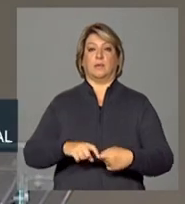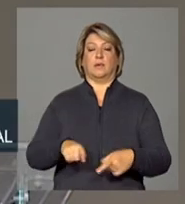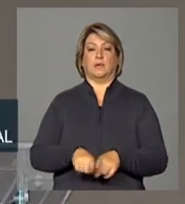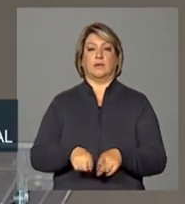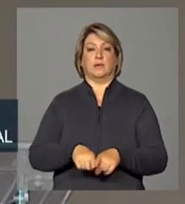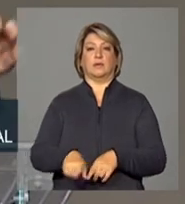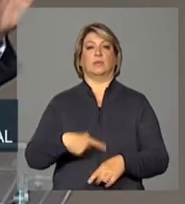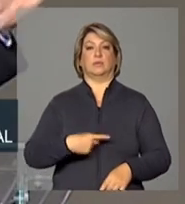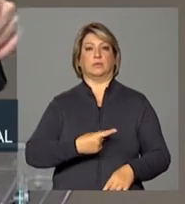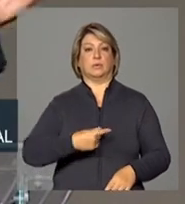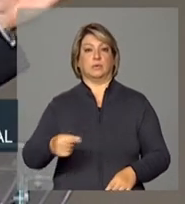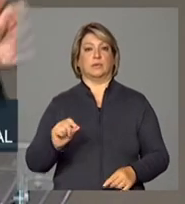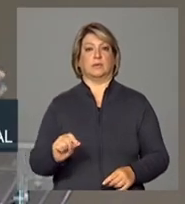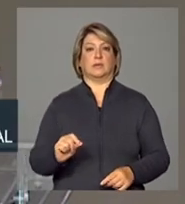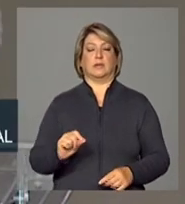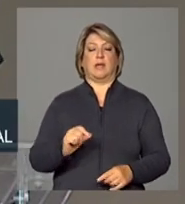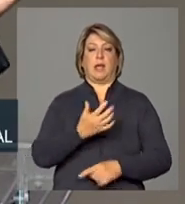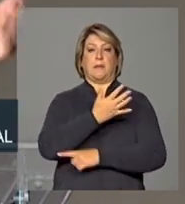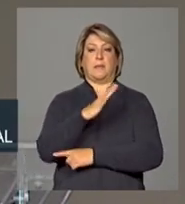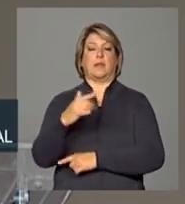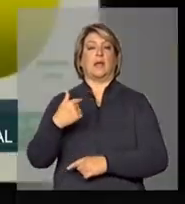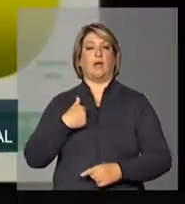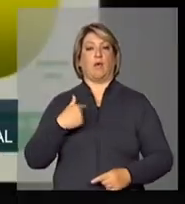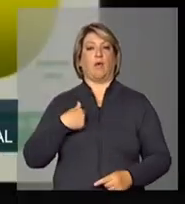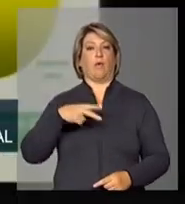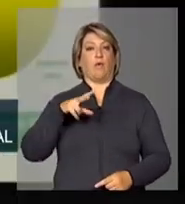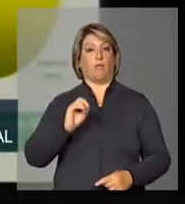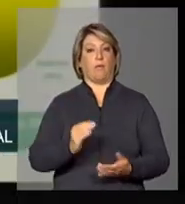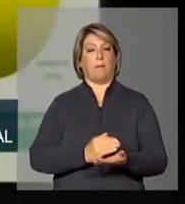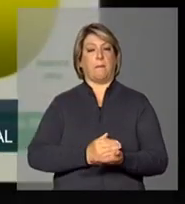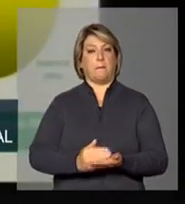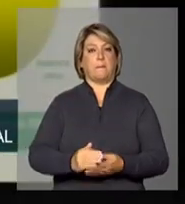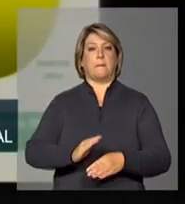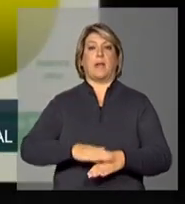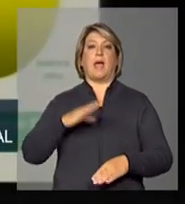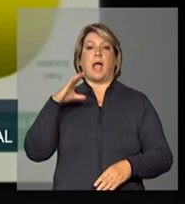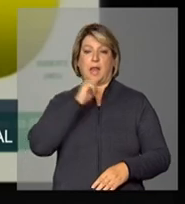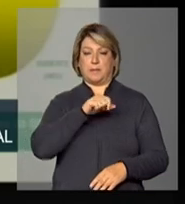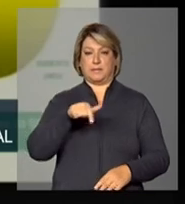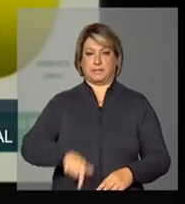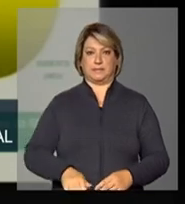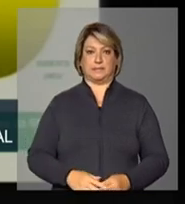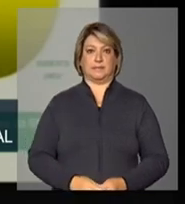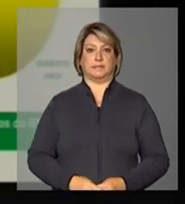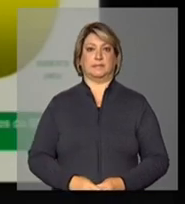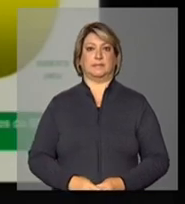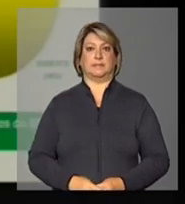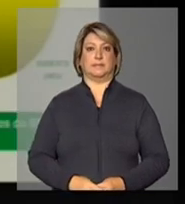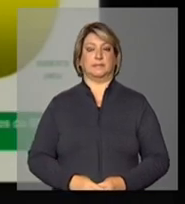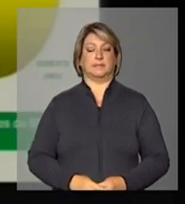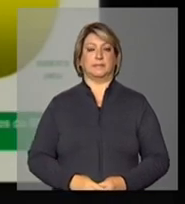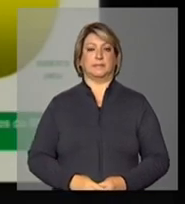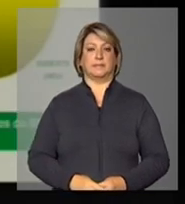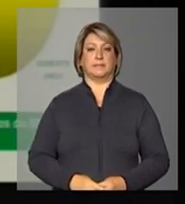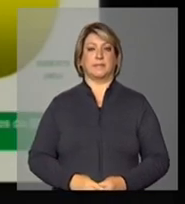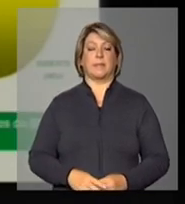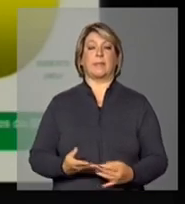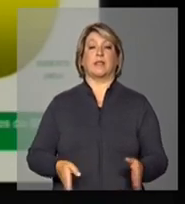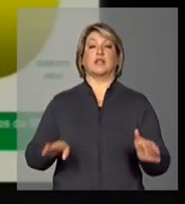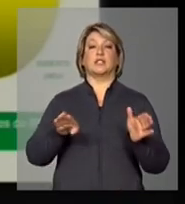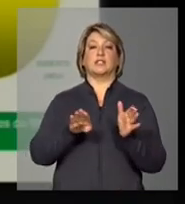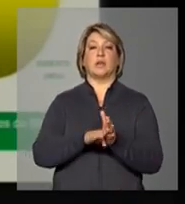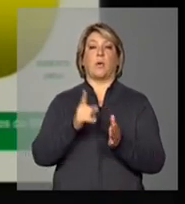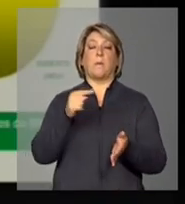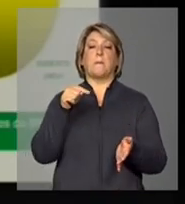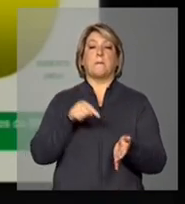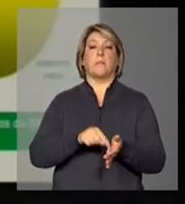sustentabilidade ambiental eu vou passar mais rápido aqui e chegar a um ponto